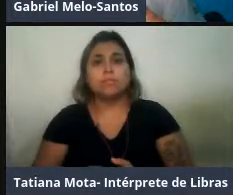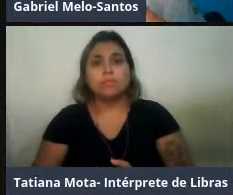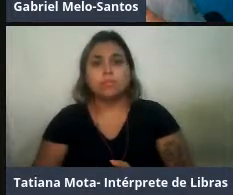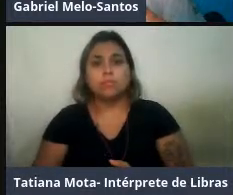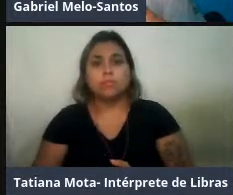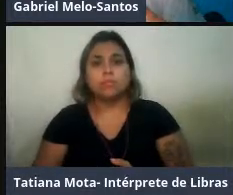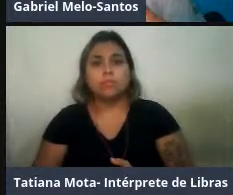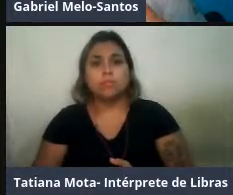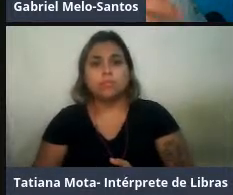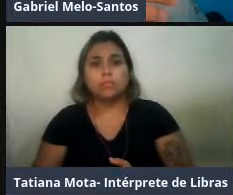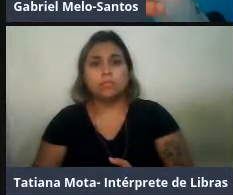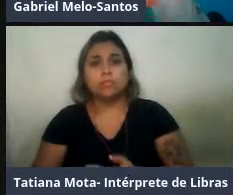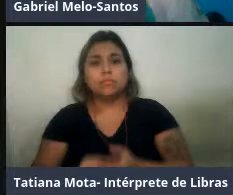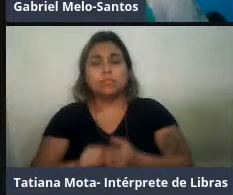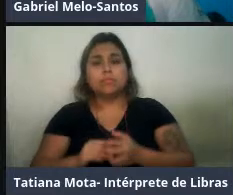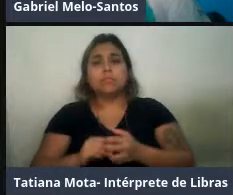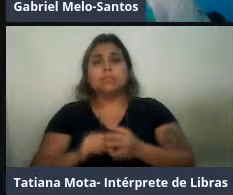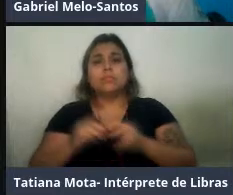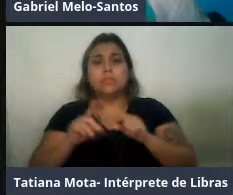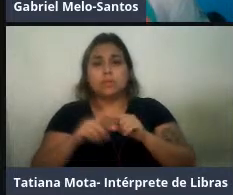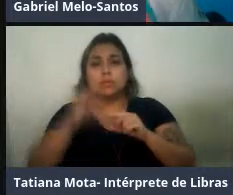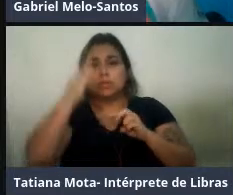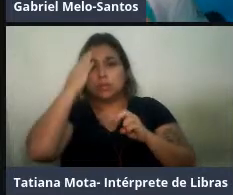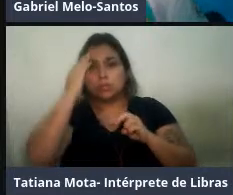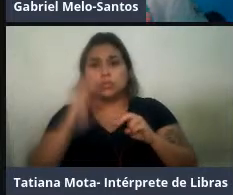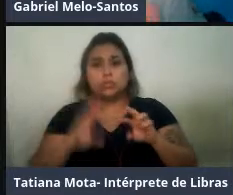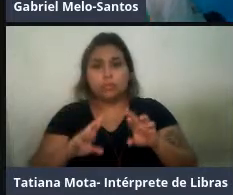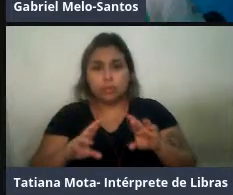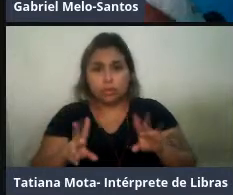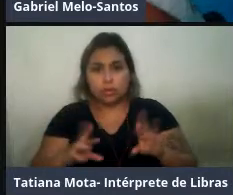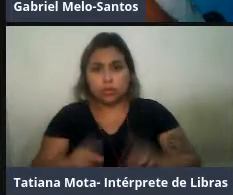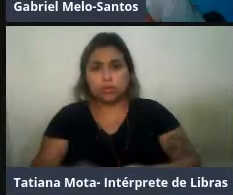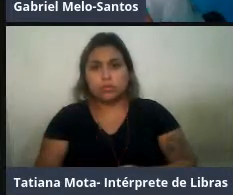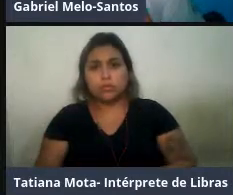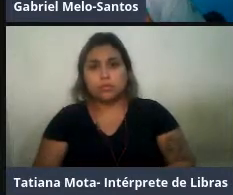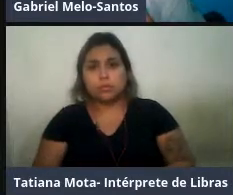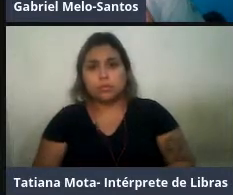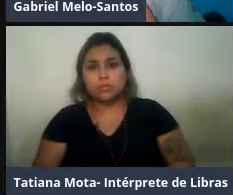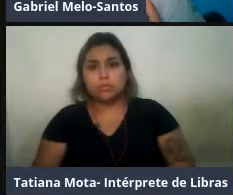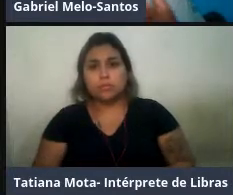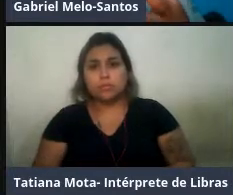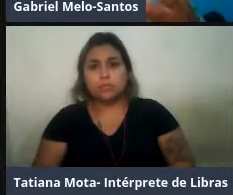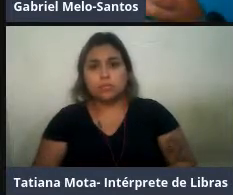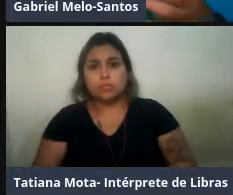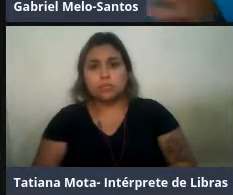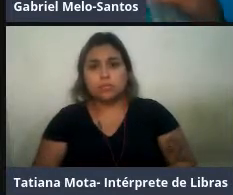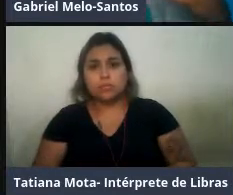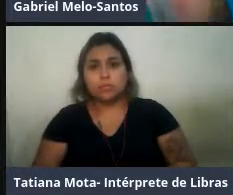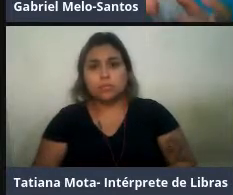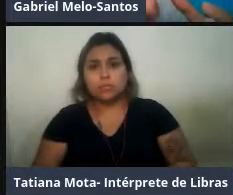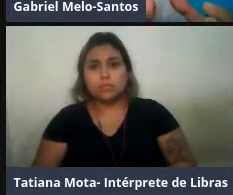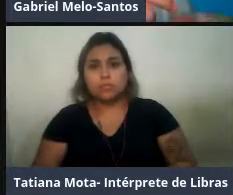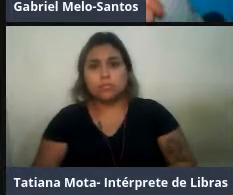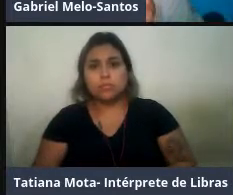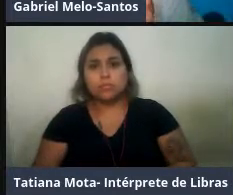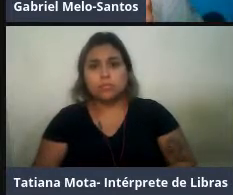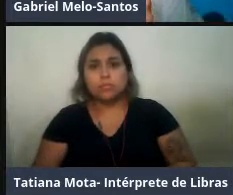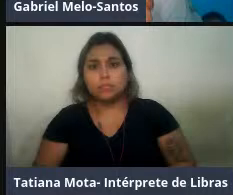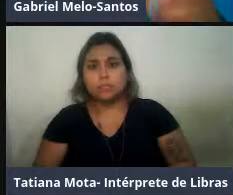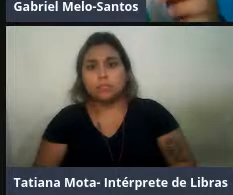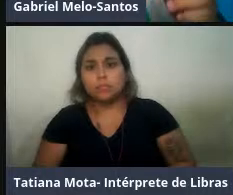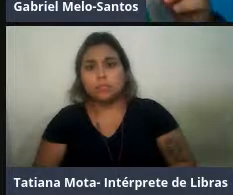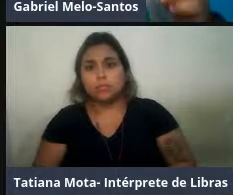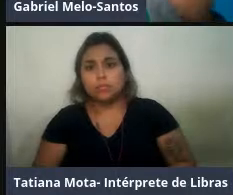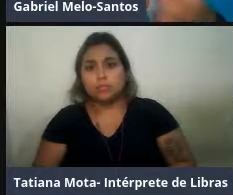durações ligeiramente diferentes, só que para os animais, para a percepção auditiva dos animais, o que é mais importante é